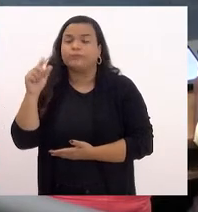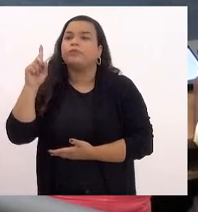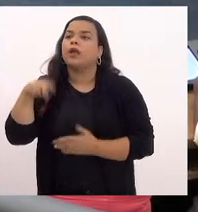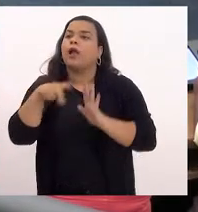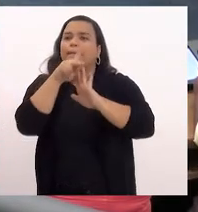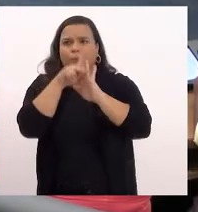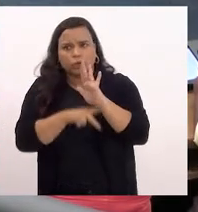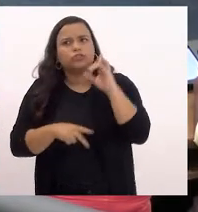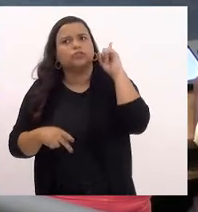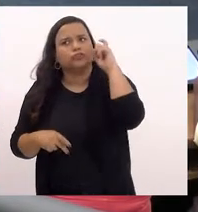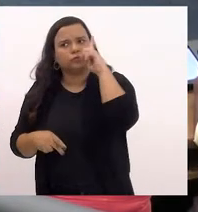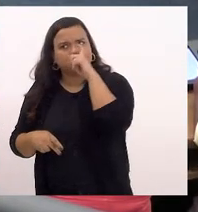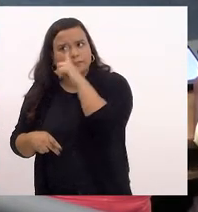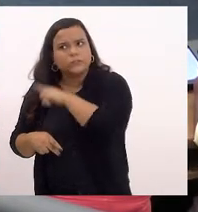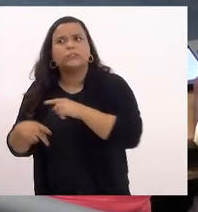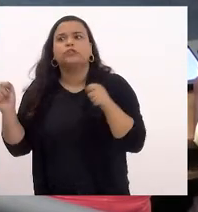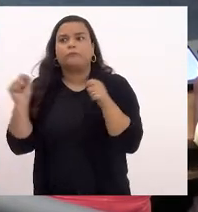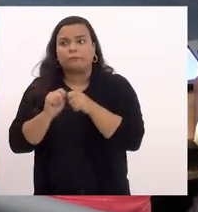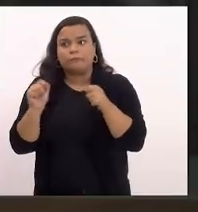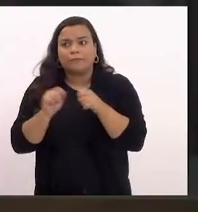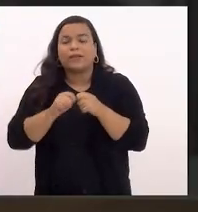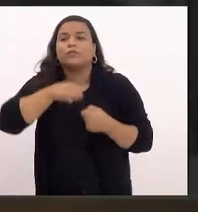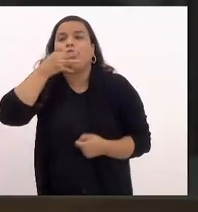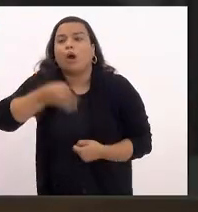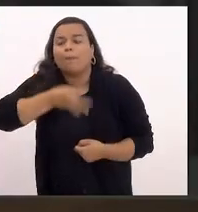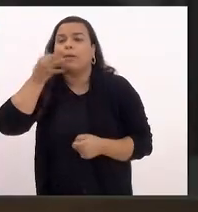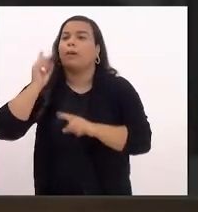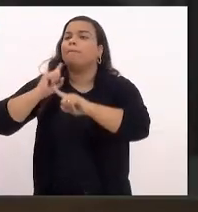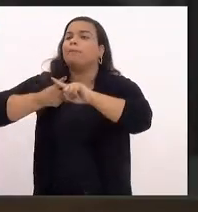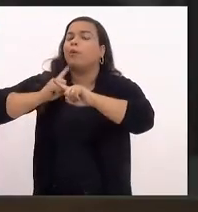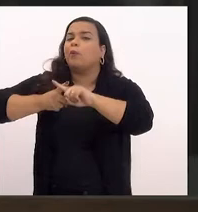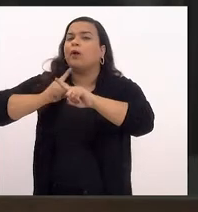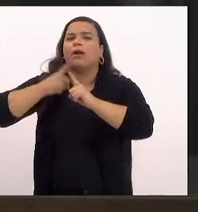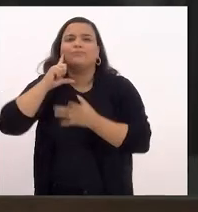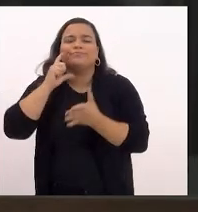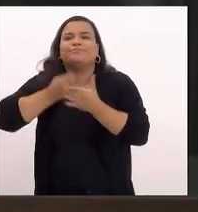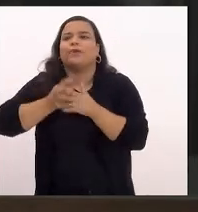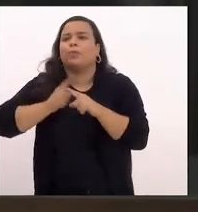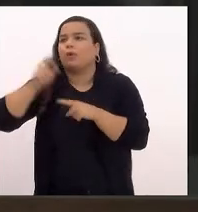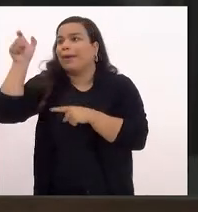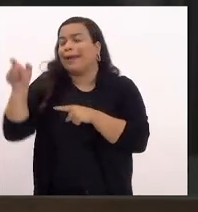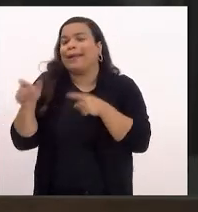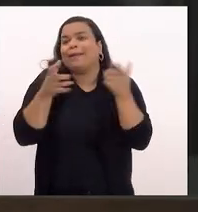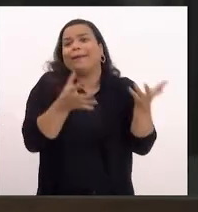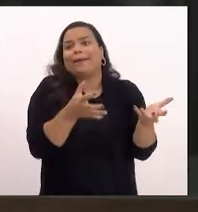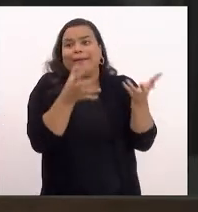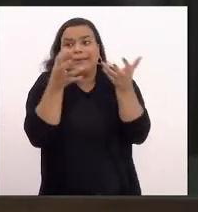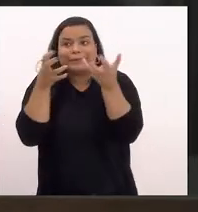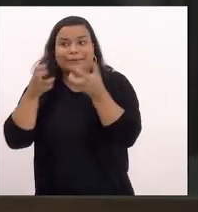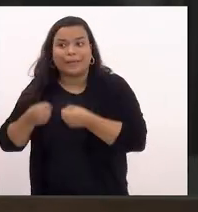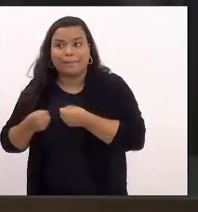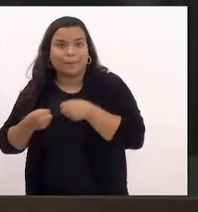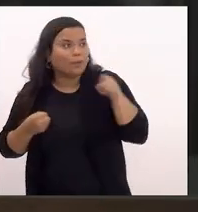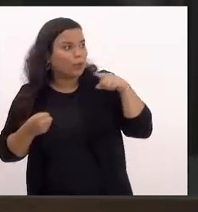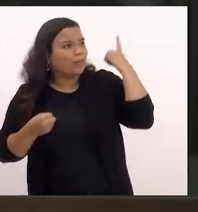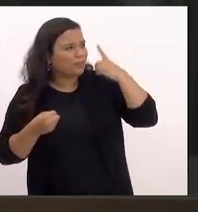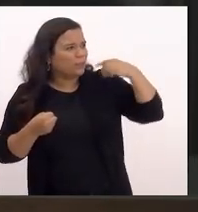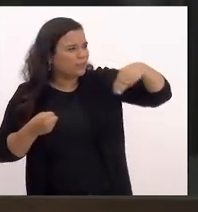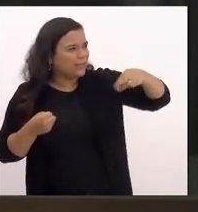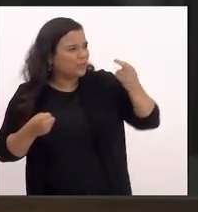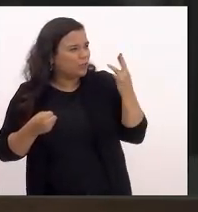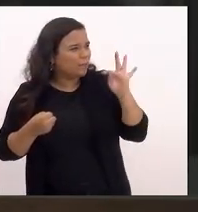difícil de fazer um parecer, porque ele recebeu nada mais, nada menos, deputada Marta Rocha, que